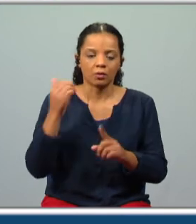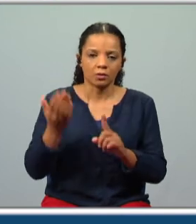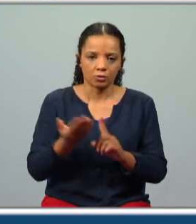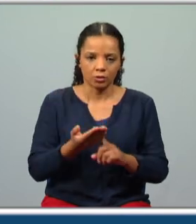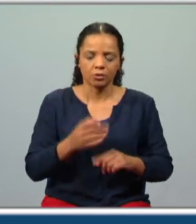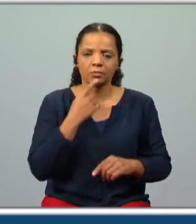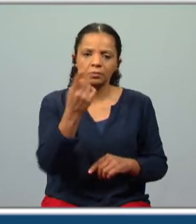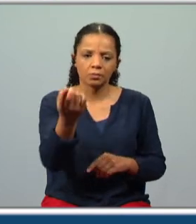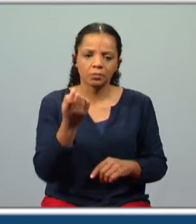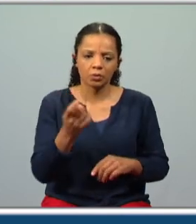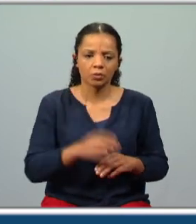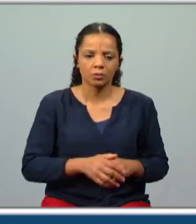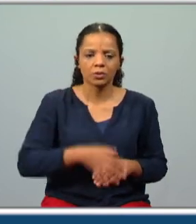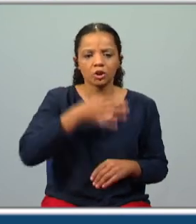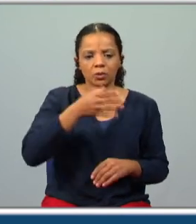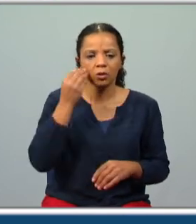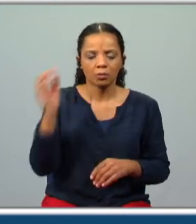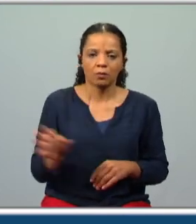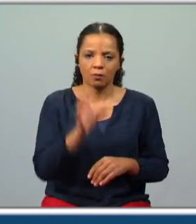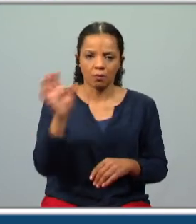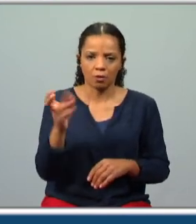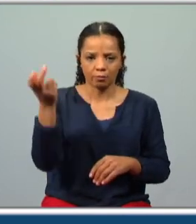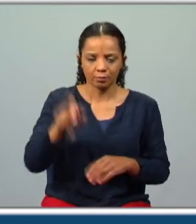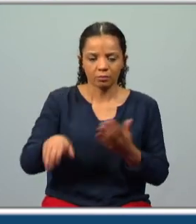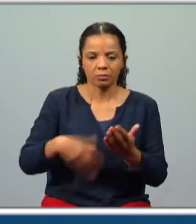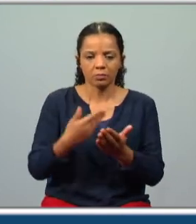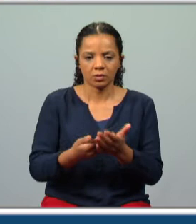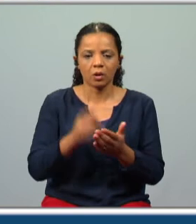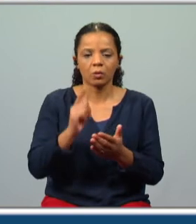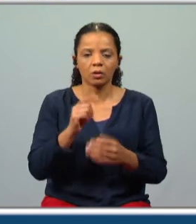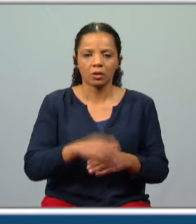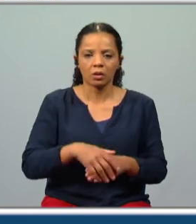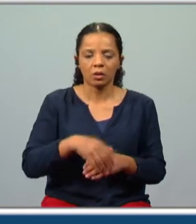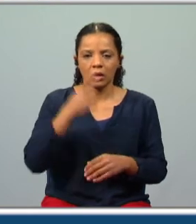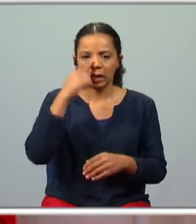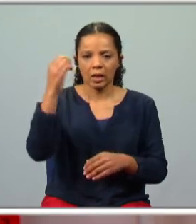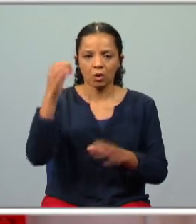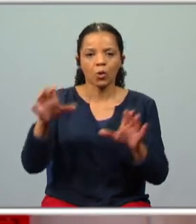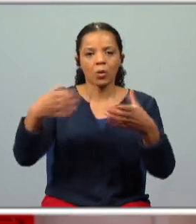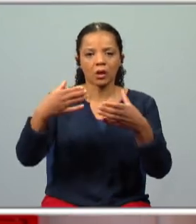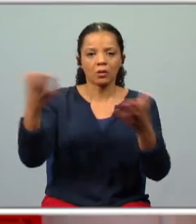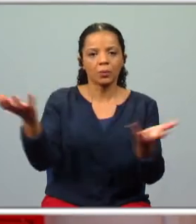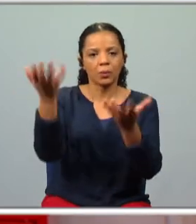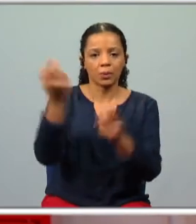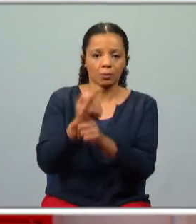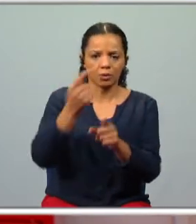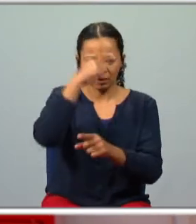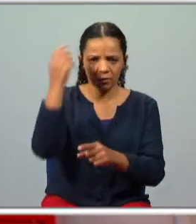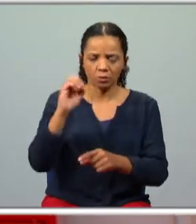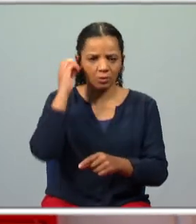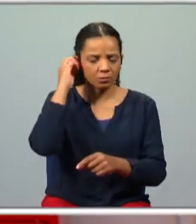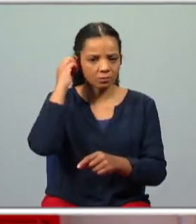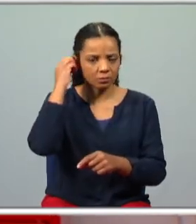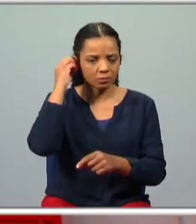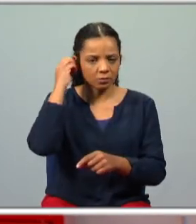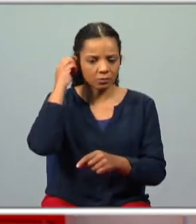uma pergunta explica de que modo este episódio contribui para a glorificação do herói coletivo e não é difícil porque desde logo o